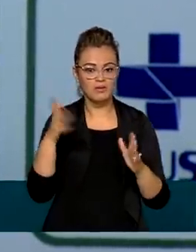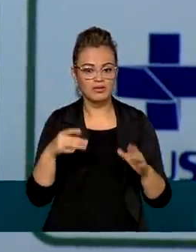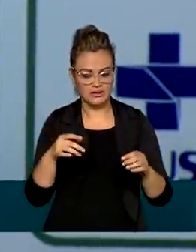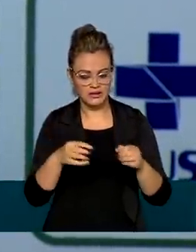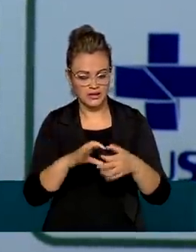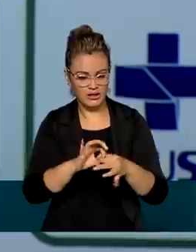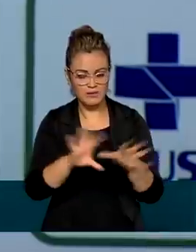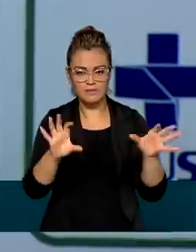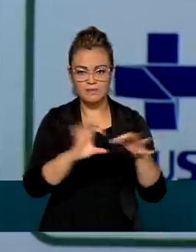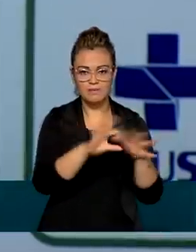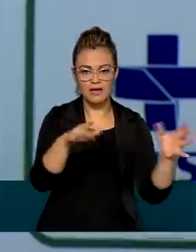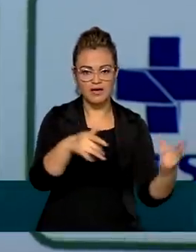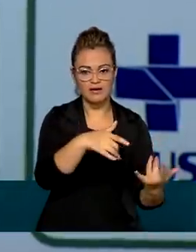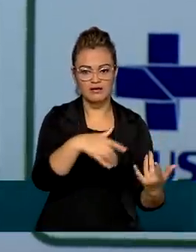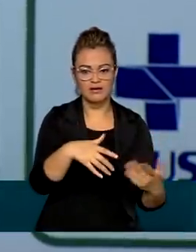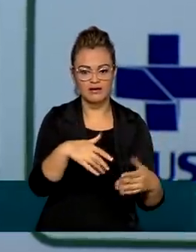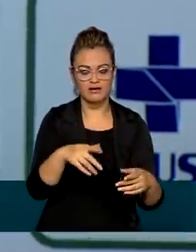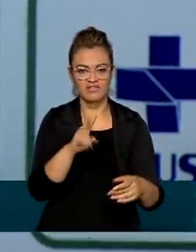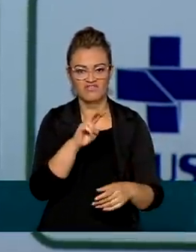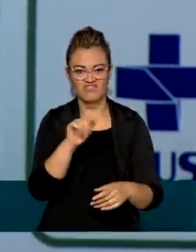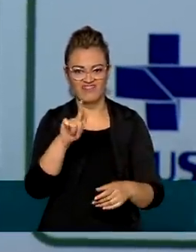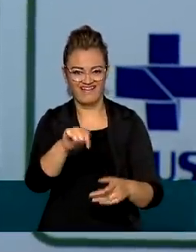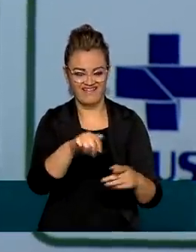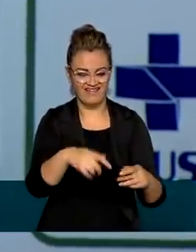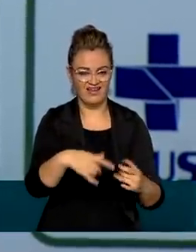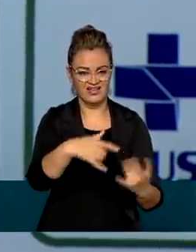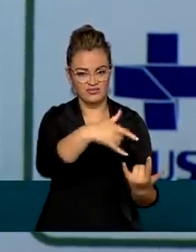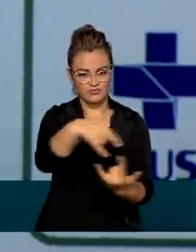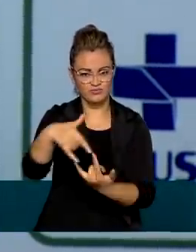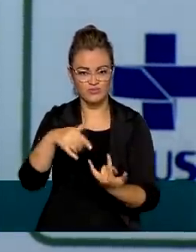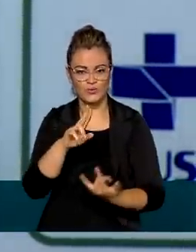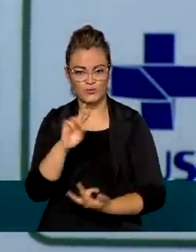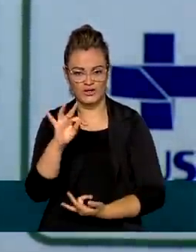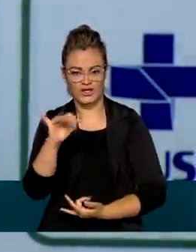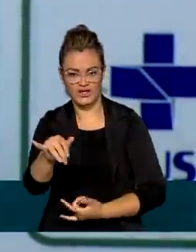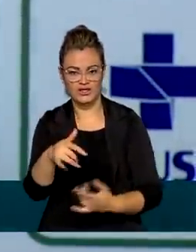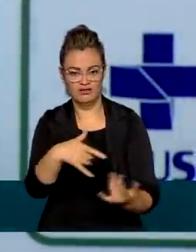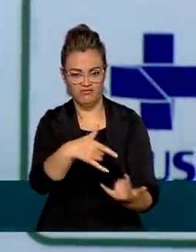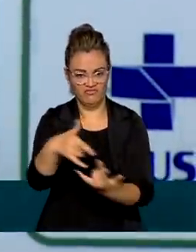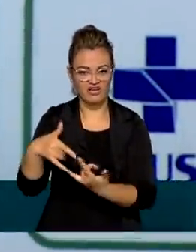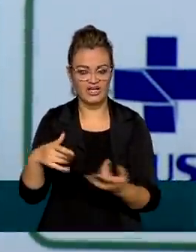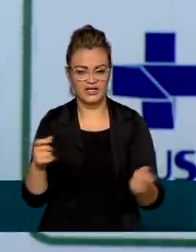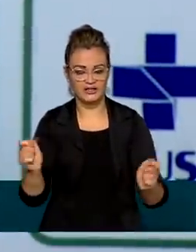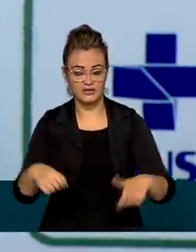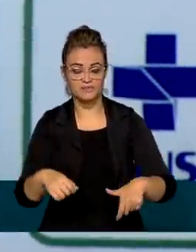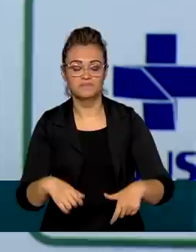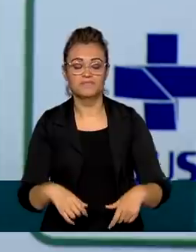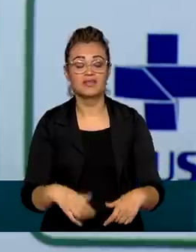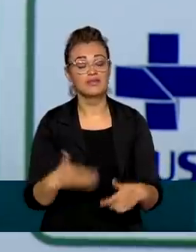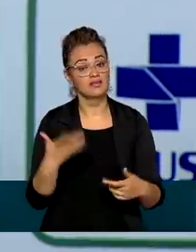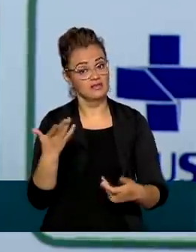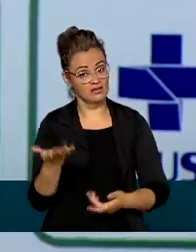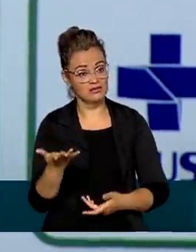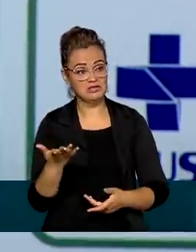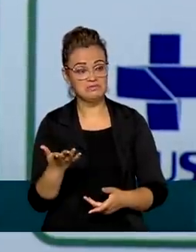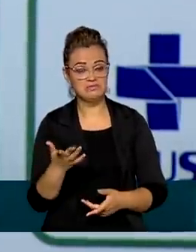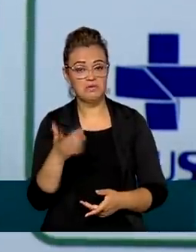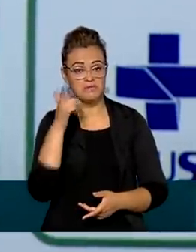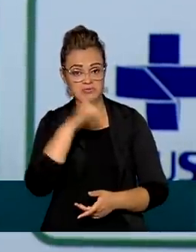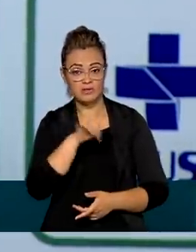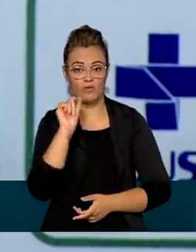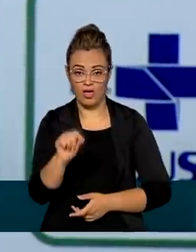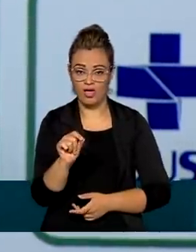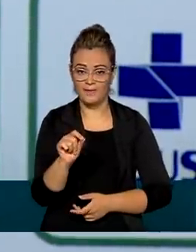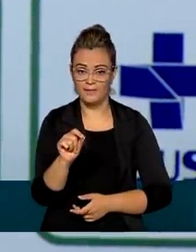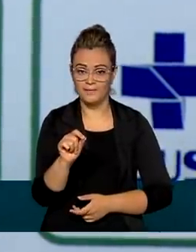disponibilidade de vagas nas unidades de terapia intensiva, o que, consequentemente,